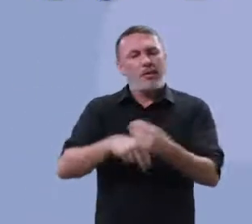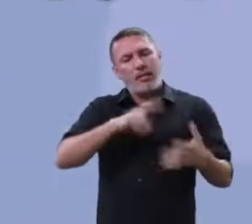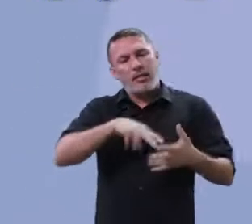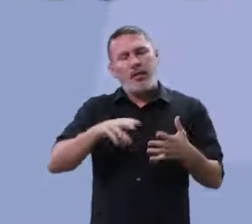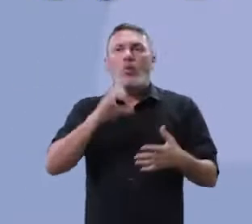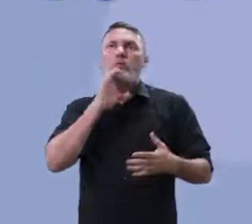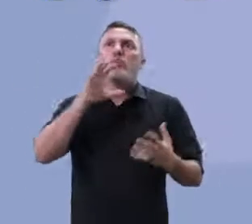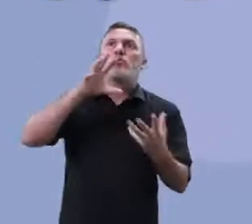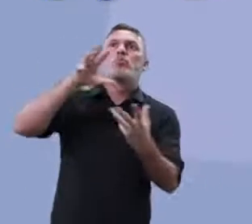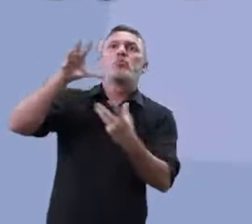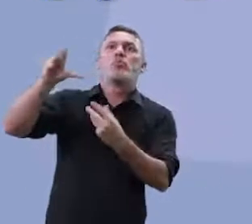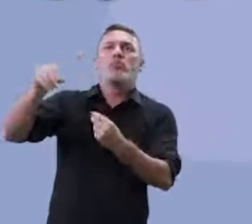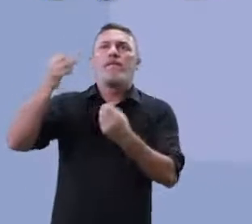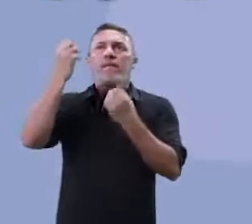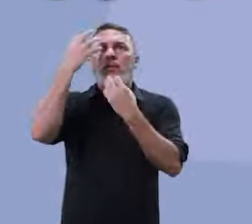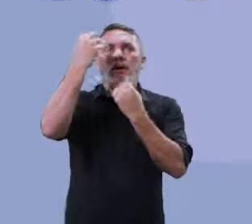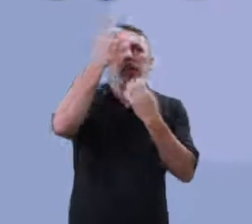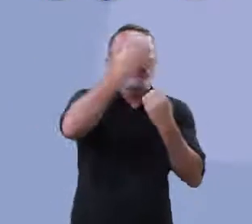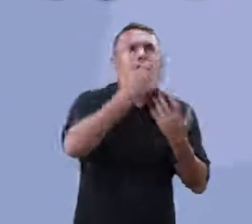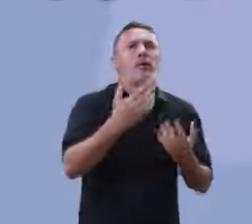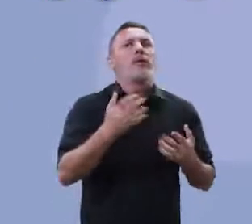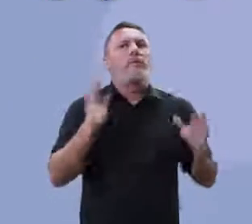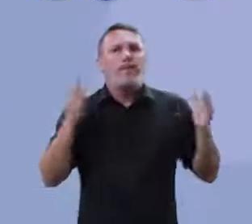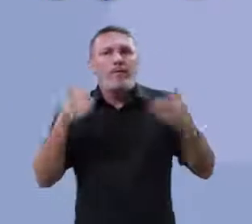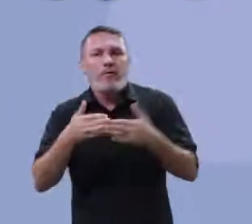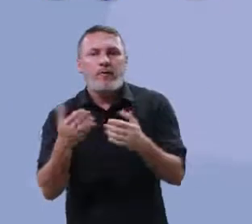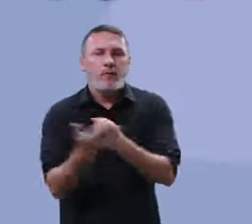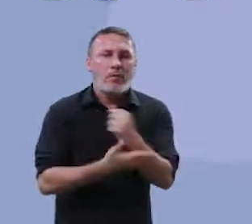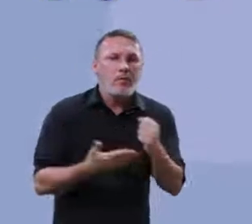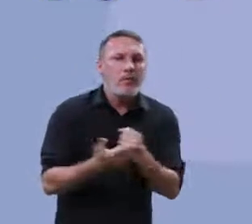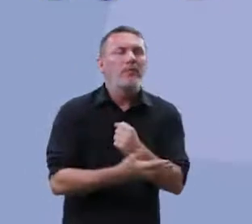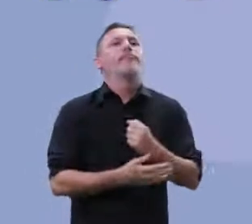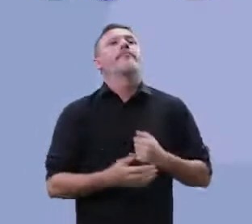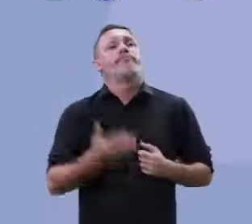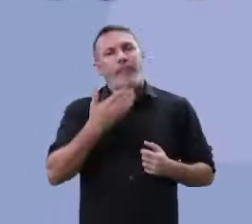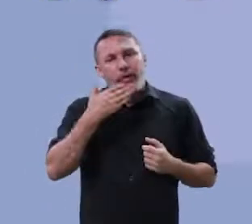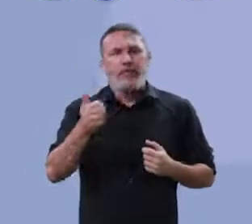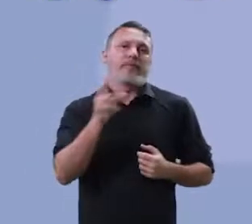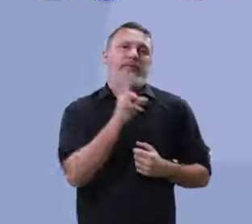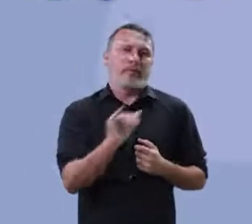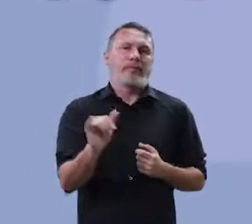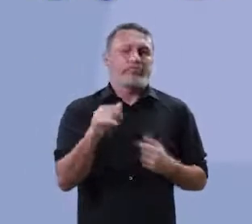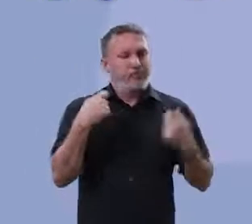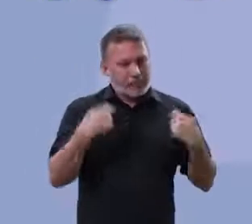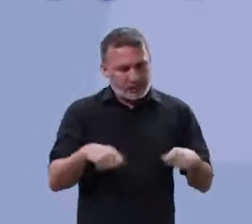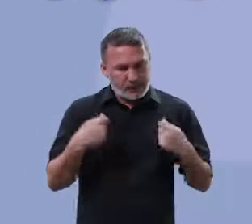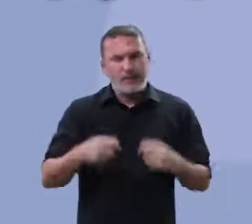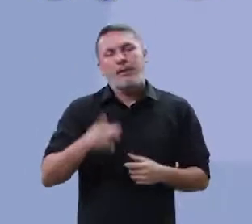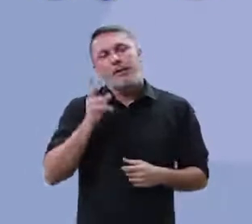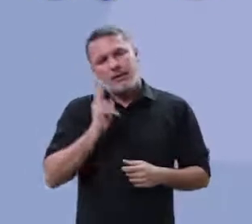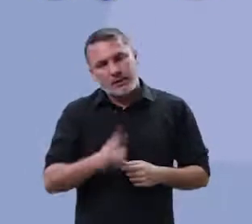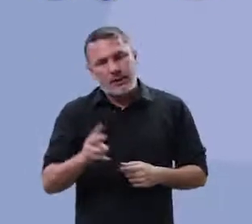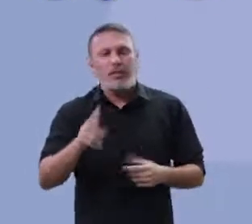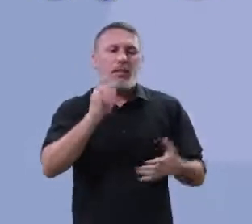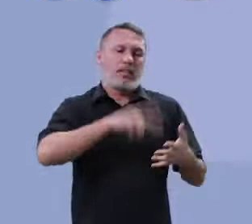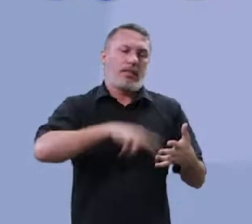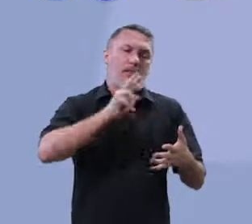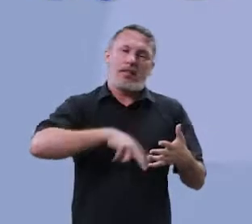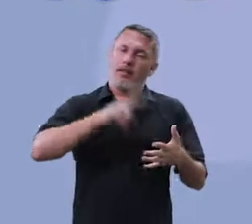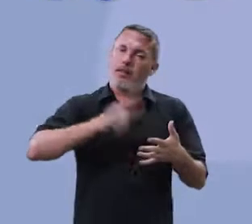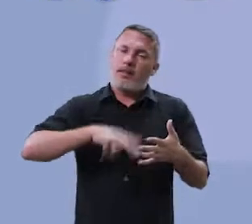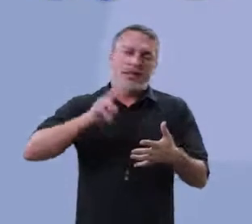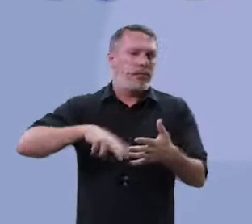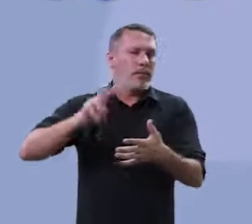o seu conhecimento de mundo, principalmente voltado para a fundamentação, vai melhorar. Então, precisa sempre